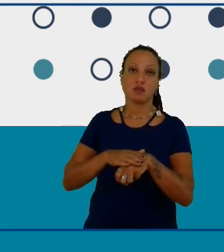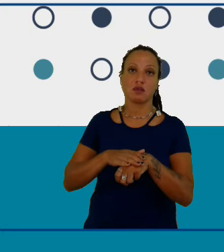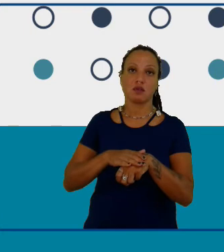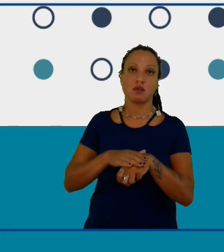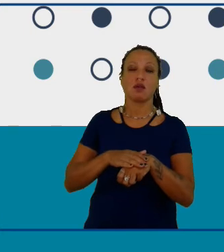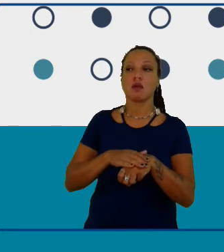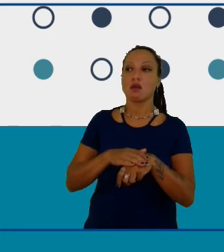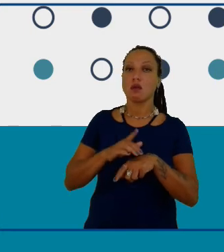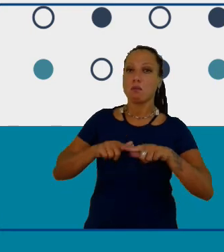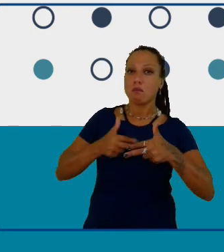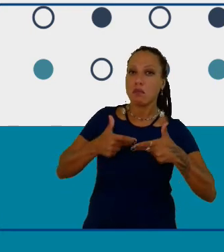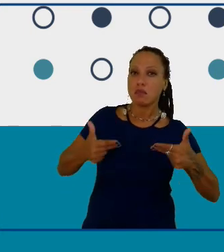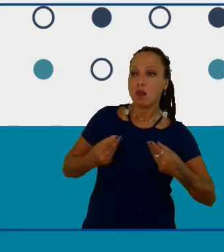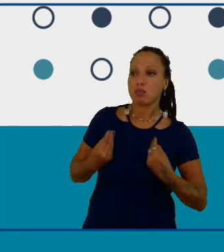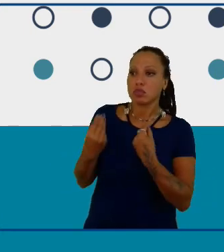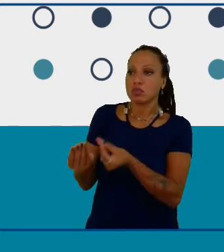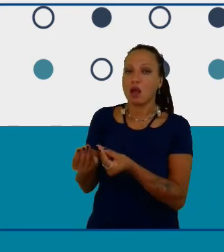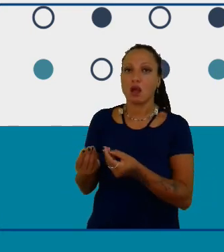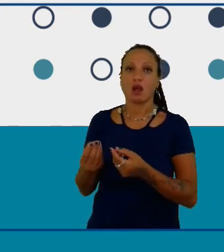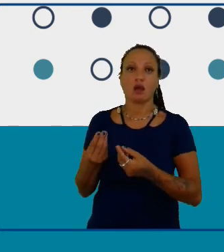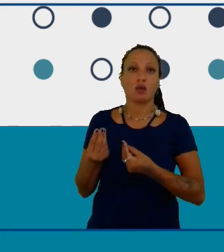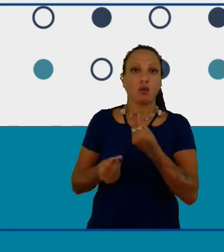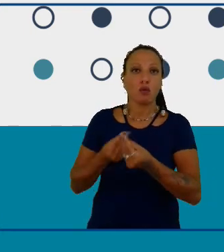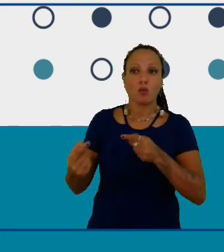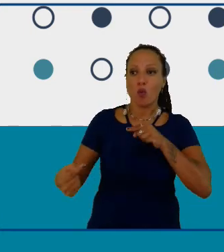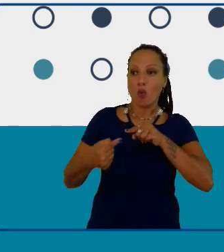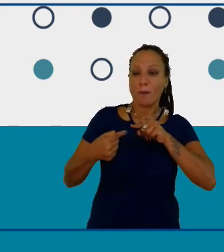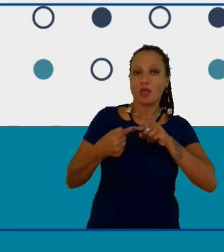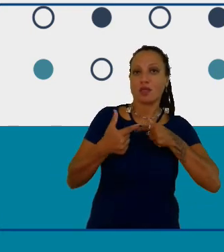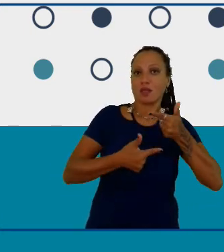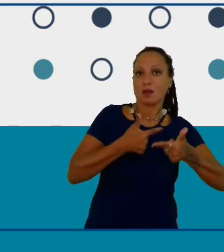como é que isso pode se conectar com o seu trabalho e assim por diante